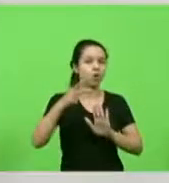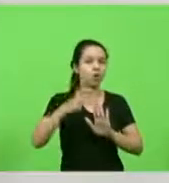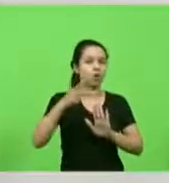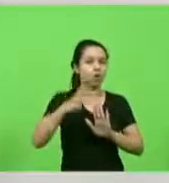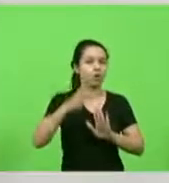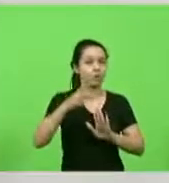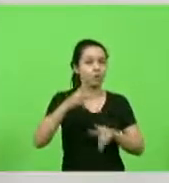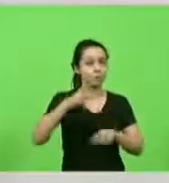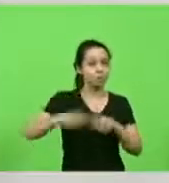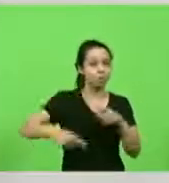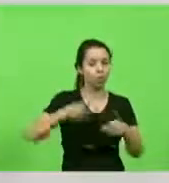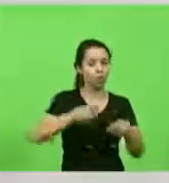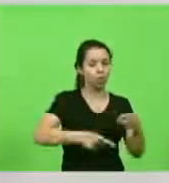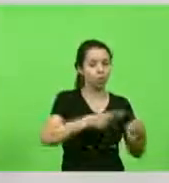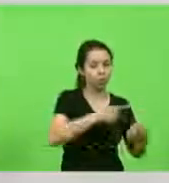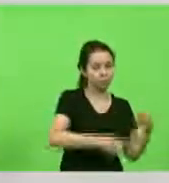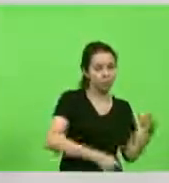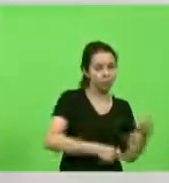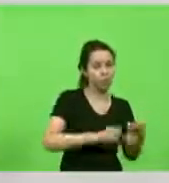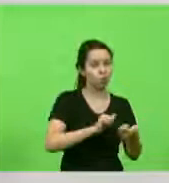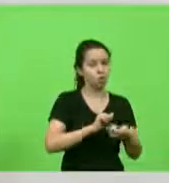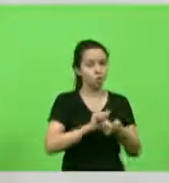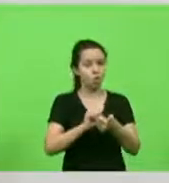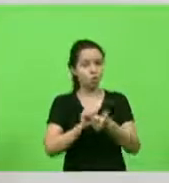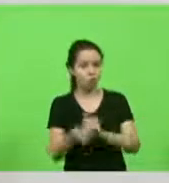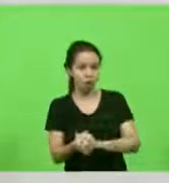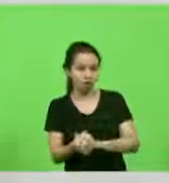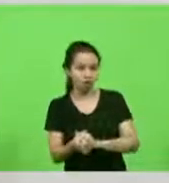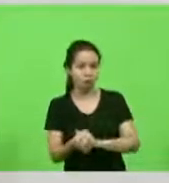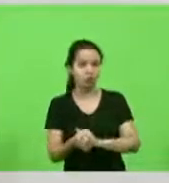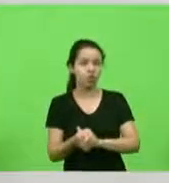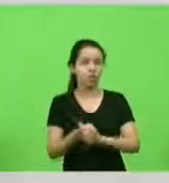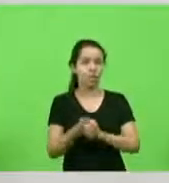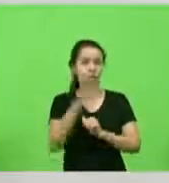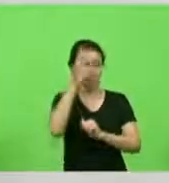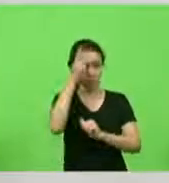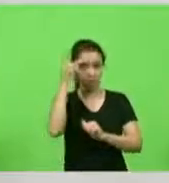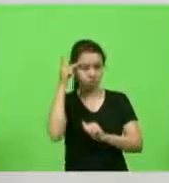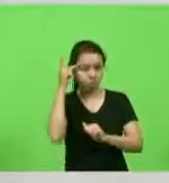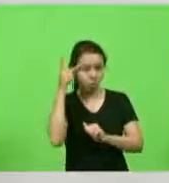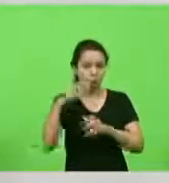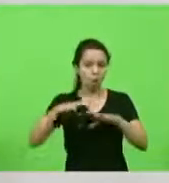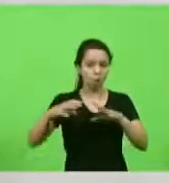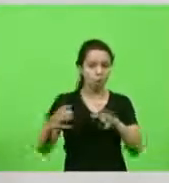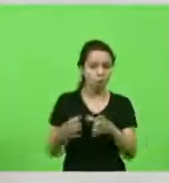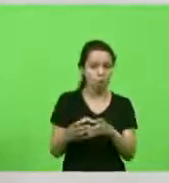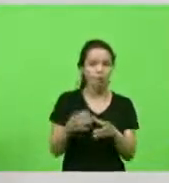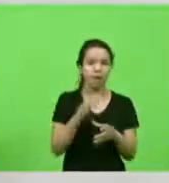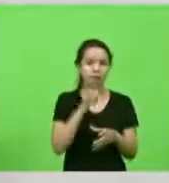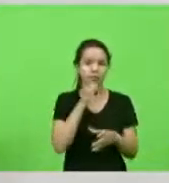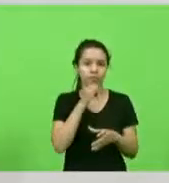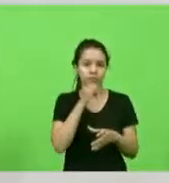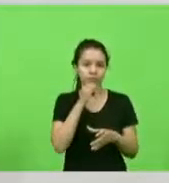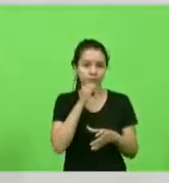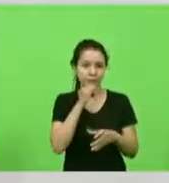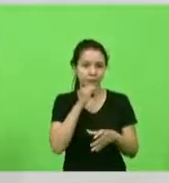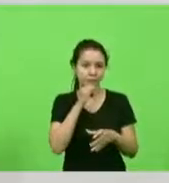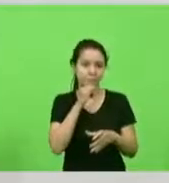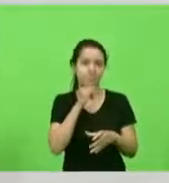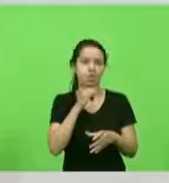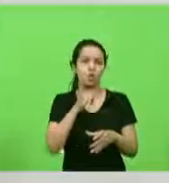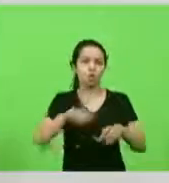esportiva de caráter coletivo há exemplo do futebol há exemplo do futebol